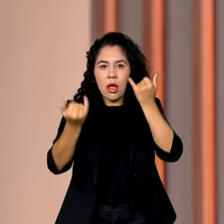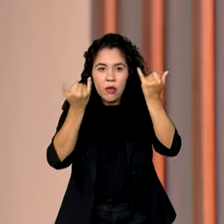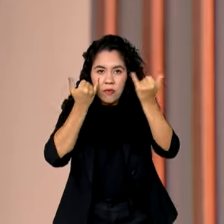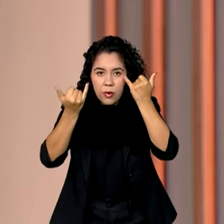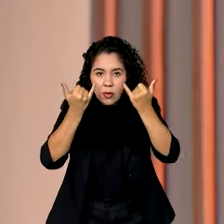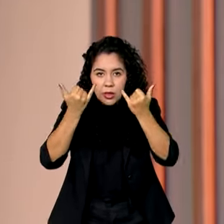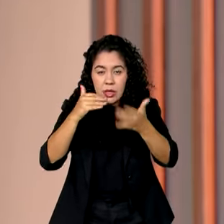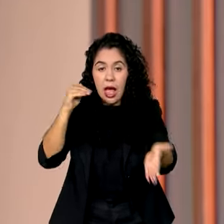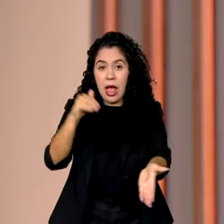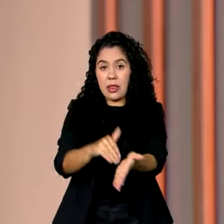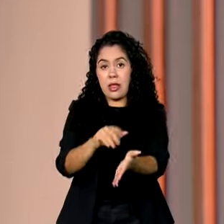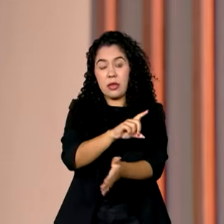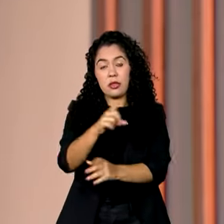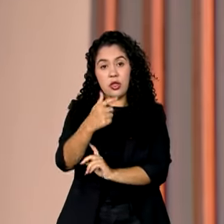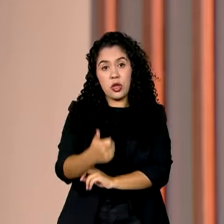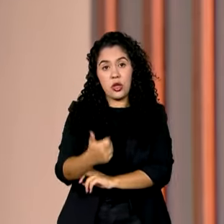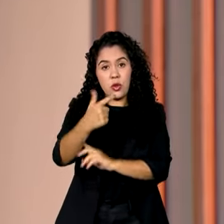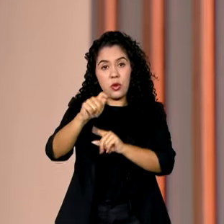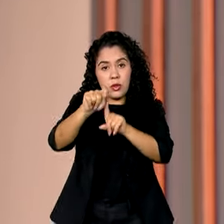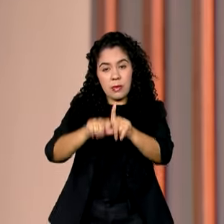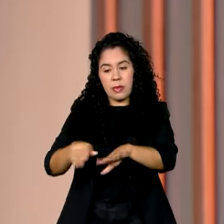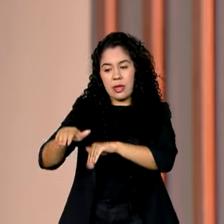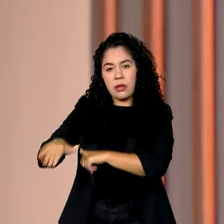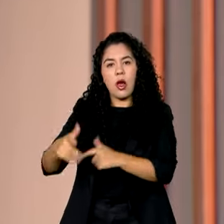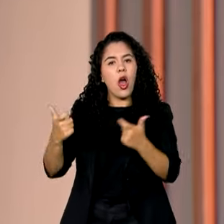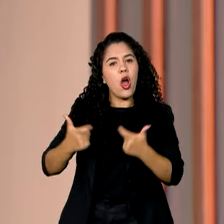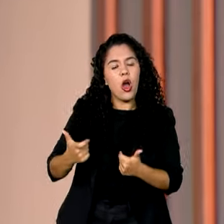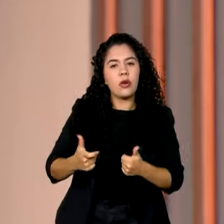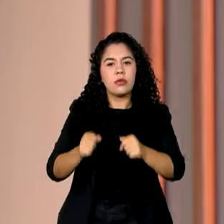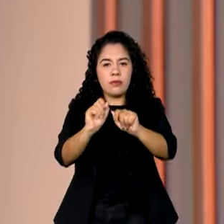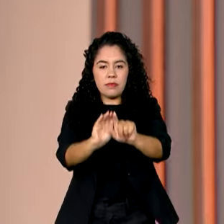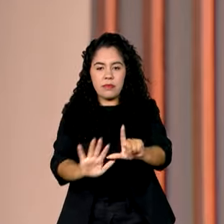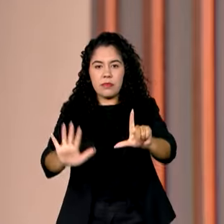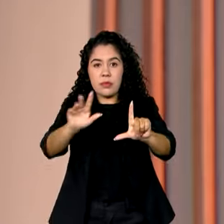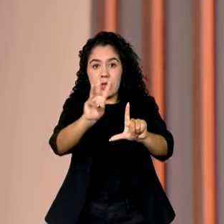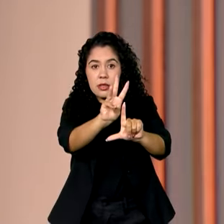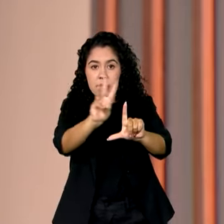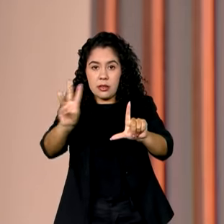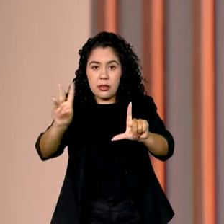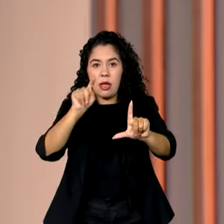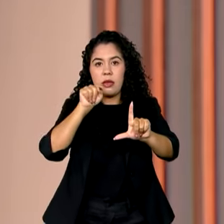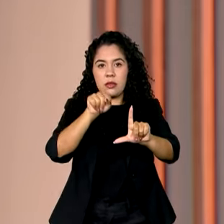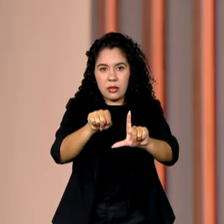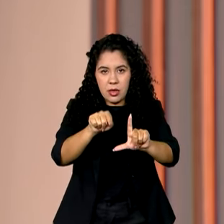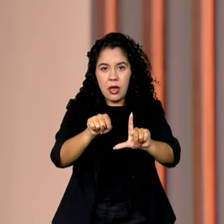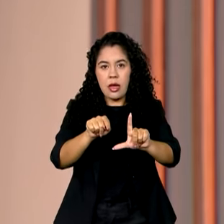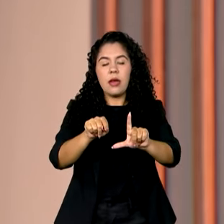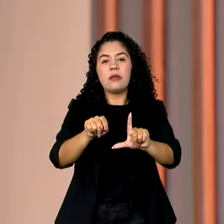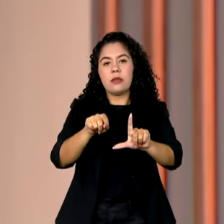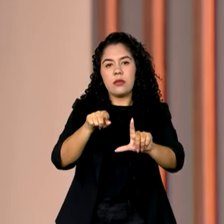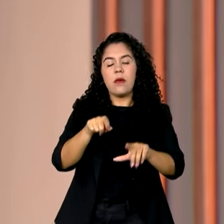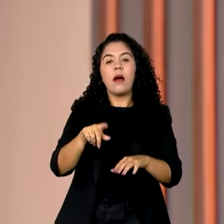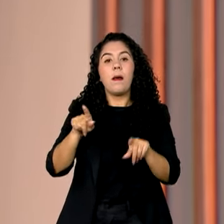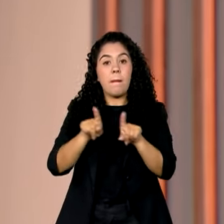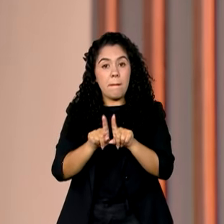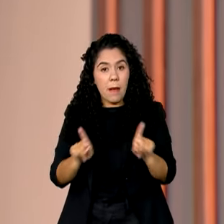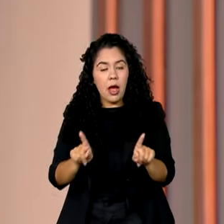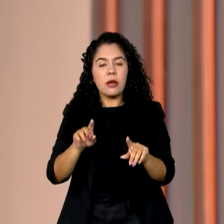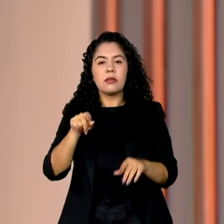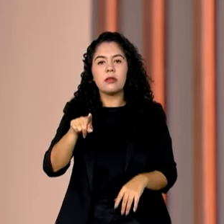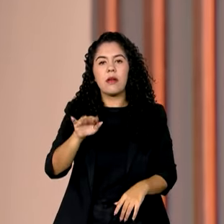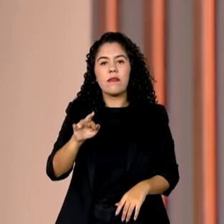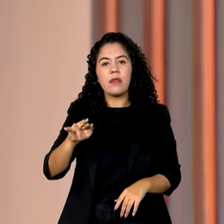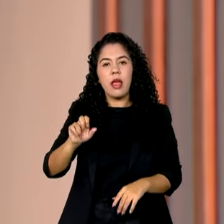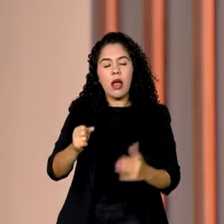12 de setembro por meio do Portal Único de Acesso ao Ensino Superior. Nesta edição, o FIES passou a